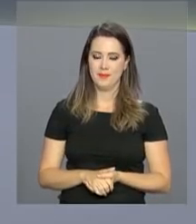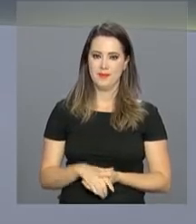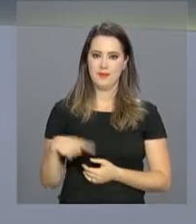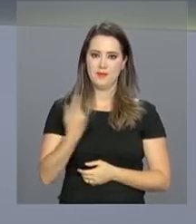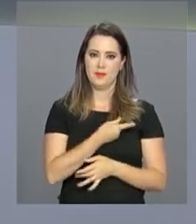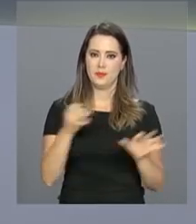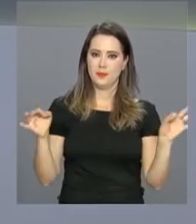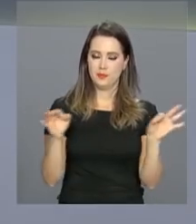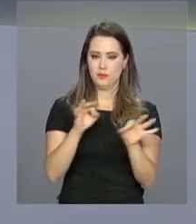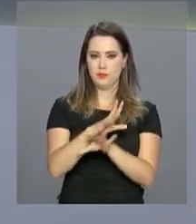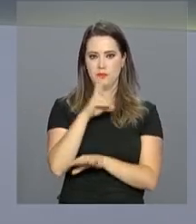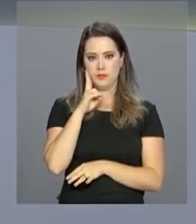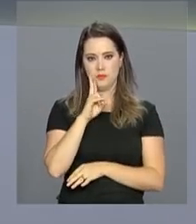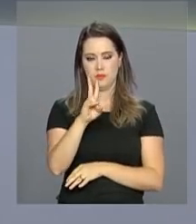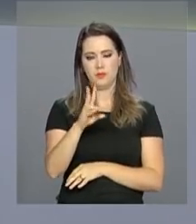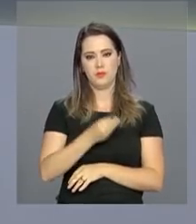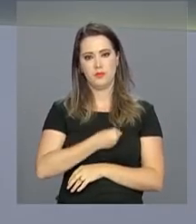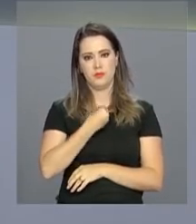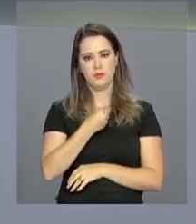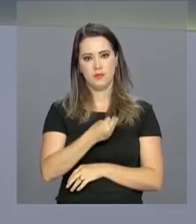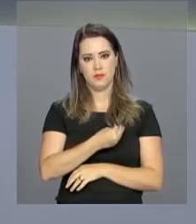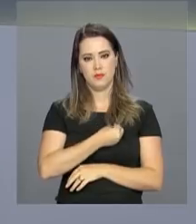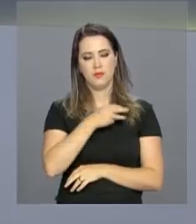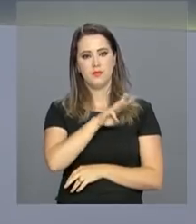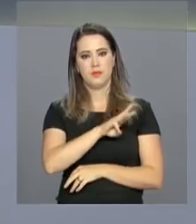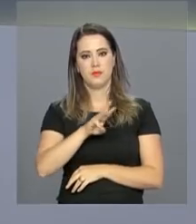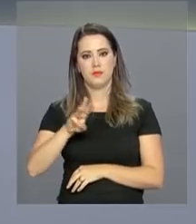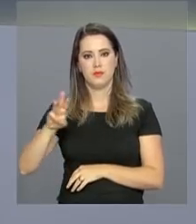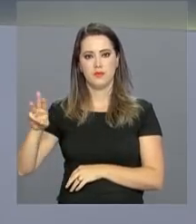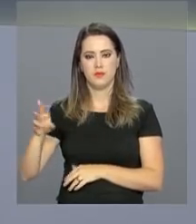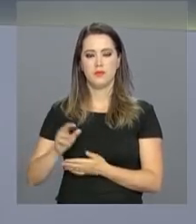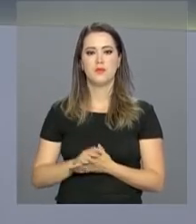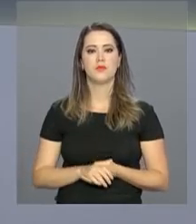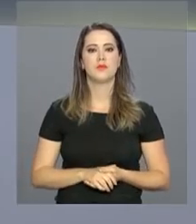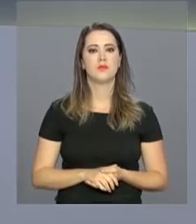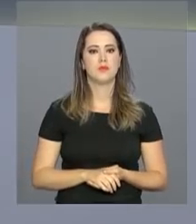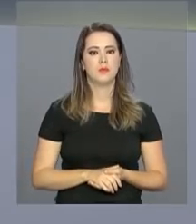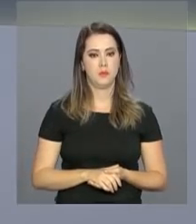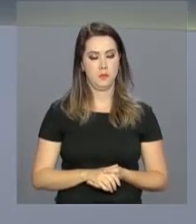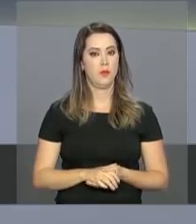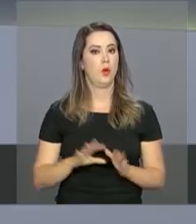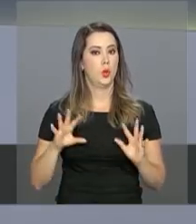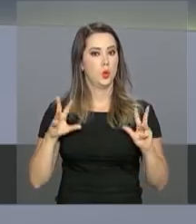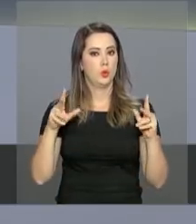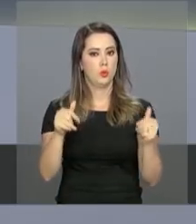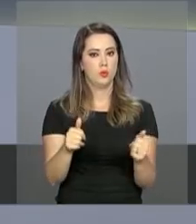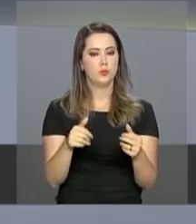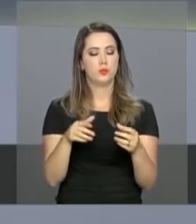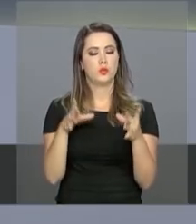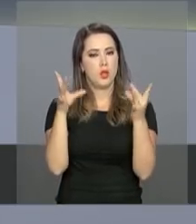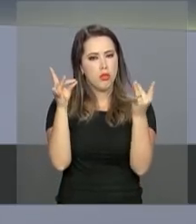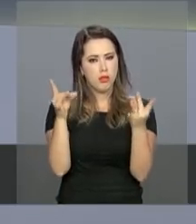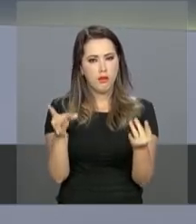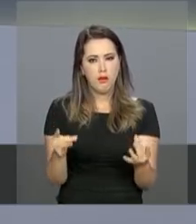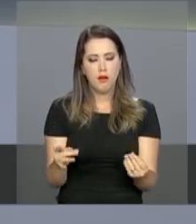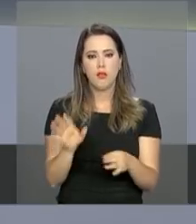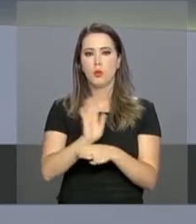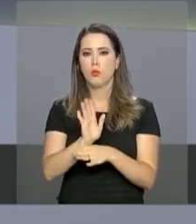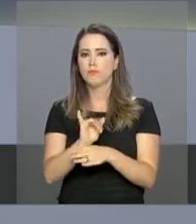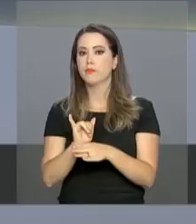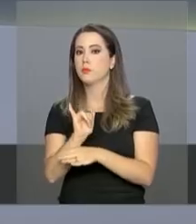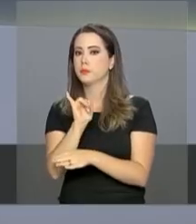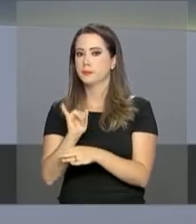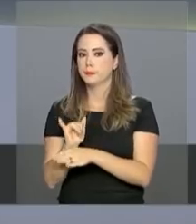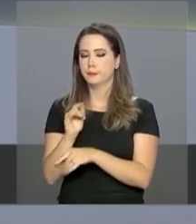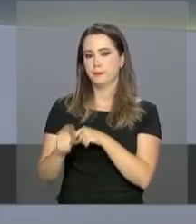Nós ficamos por aqui. Você acompanha a programação ao vivo pelo site da NBR na internet. E todas as reportagens estão